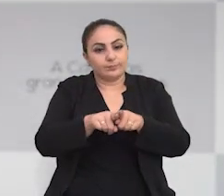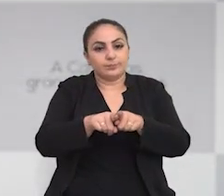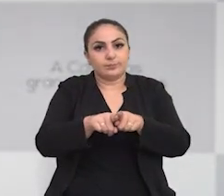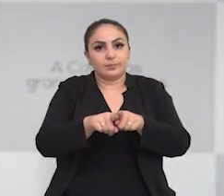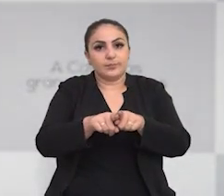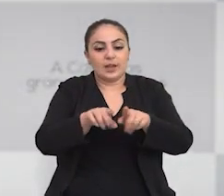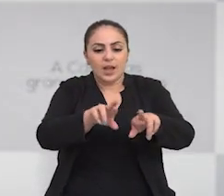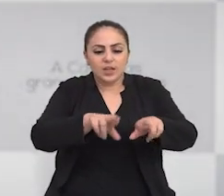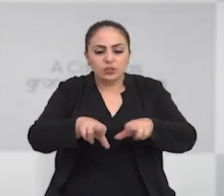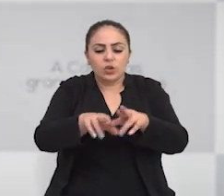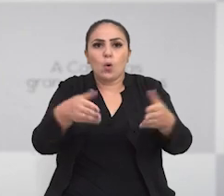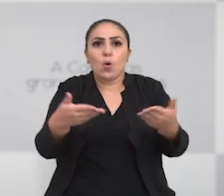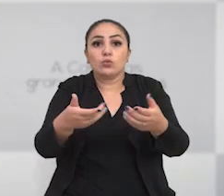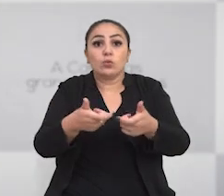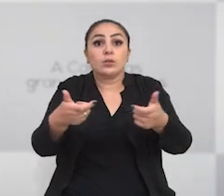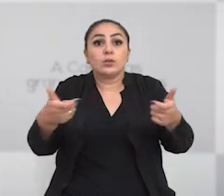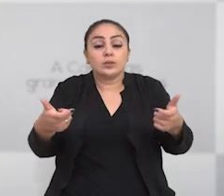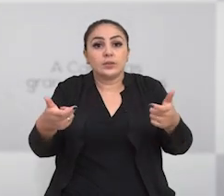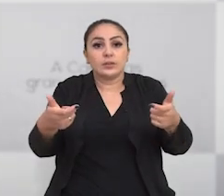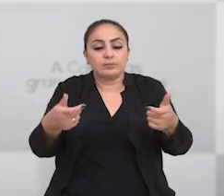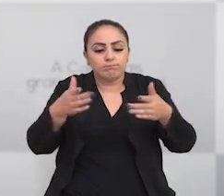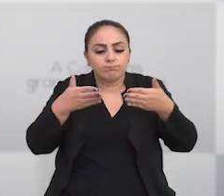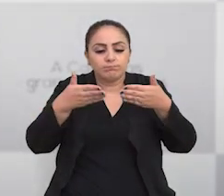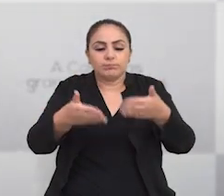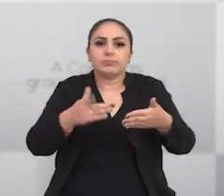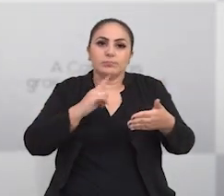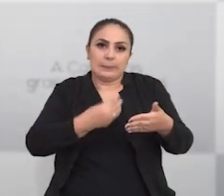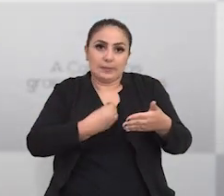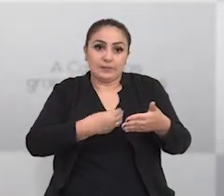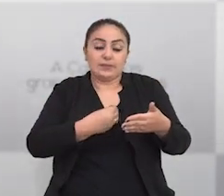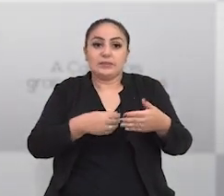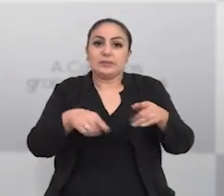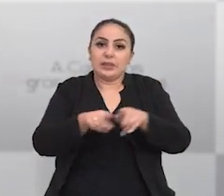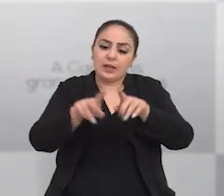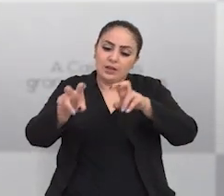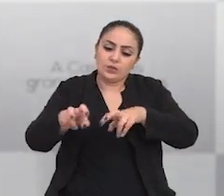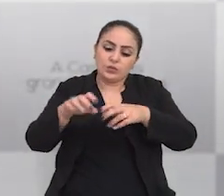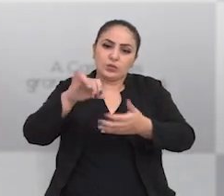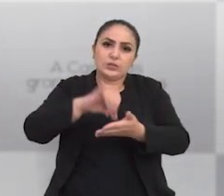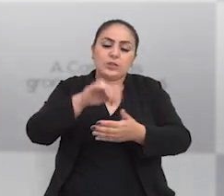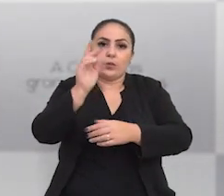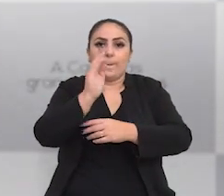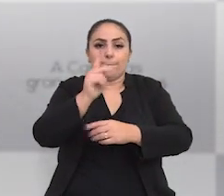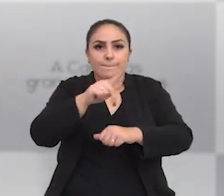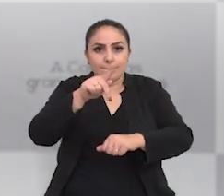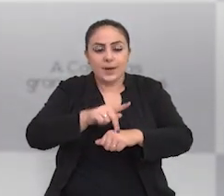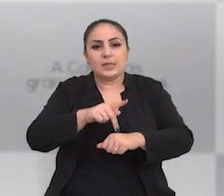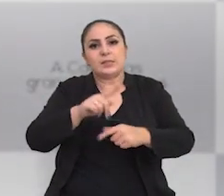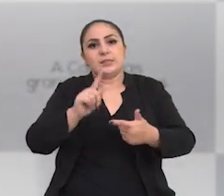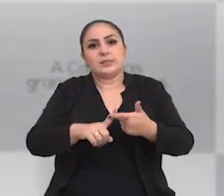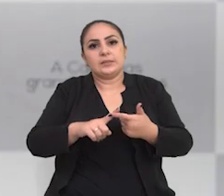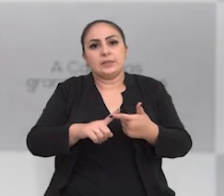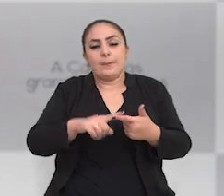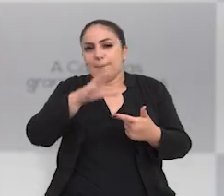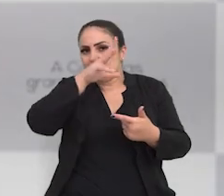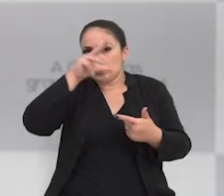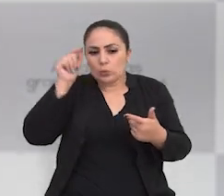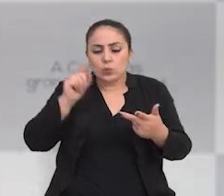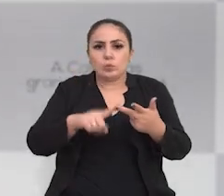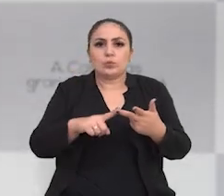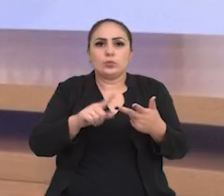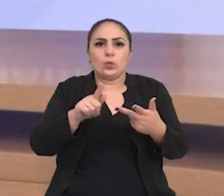mas também da região. Hoje, os grandes produtores se concentram aqui, que tem lavoura para o centro do país, Mato Grosso, Goiás,